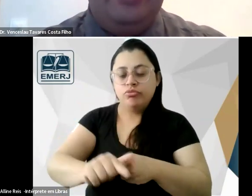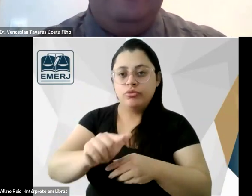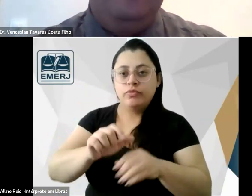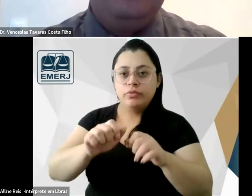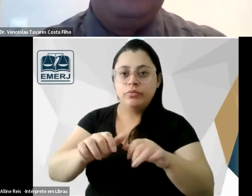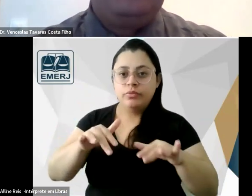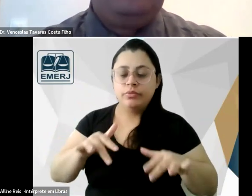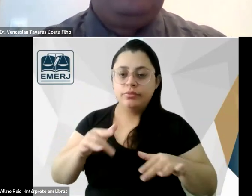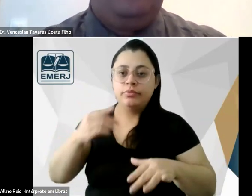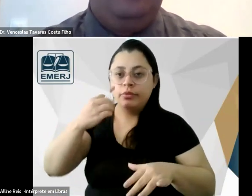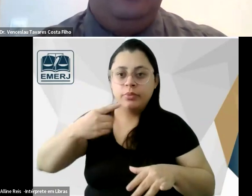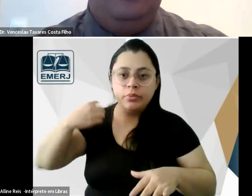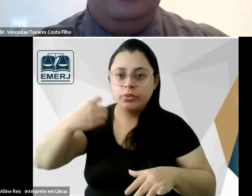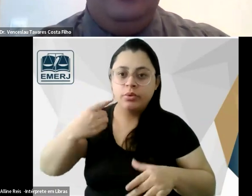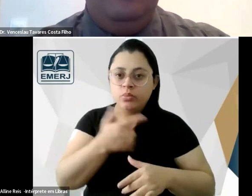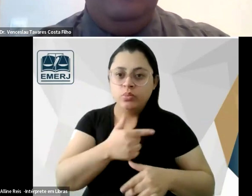provincial